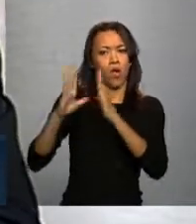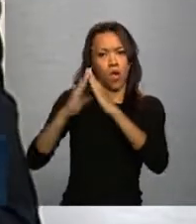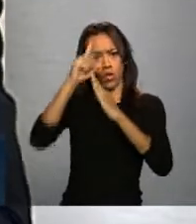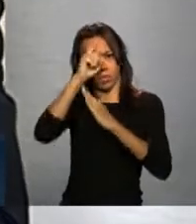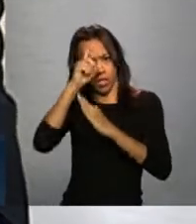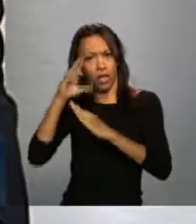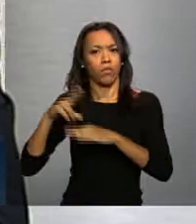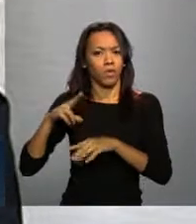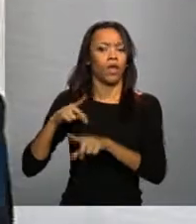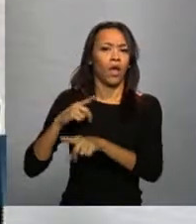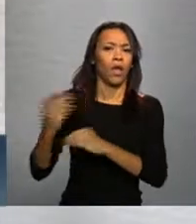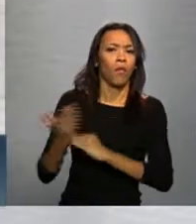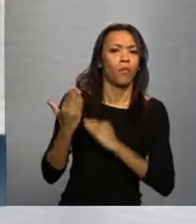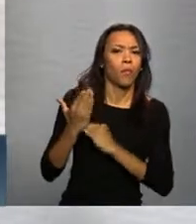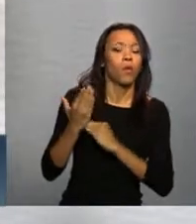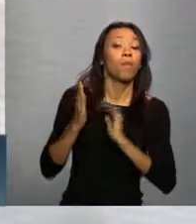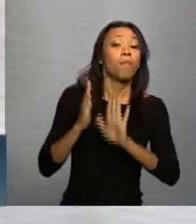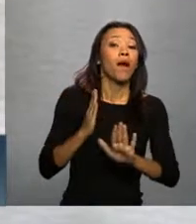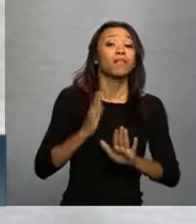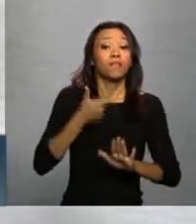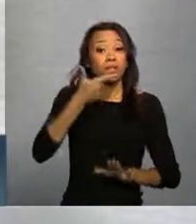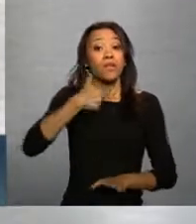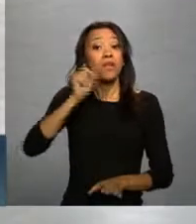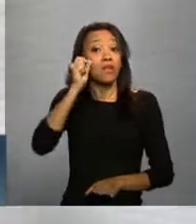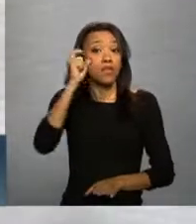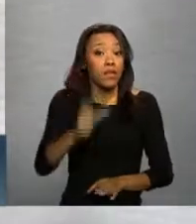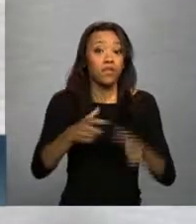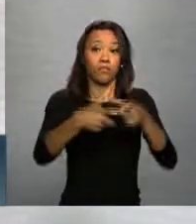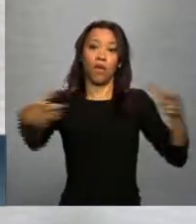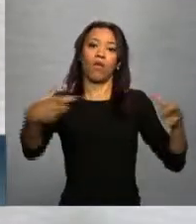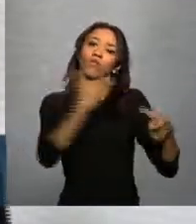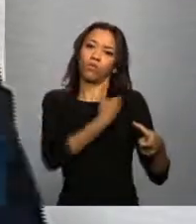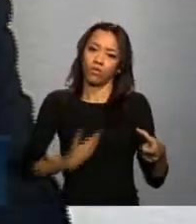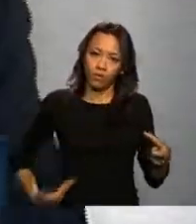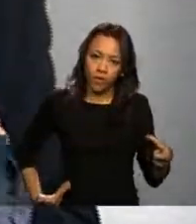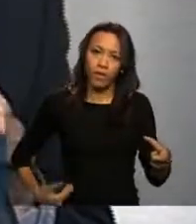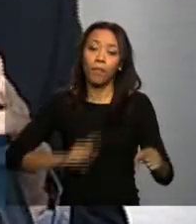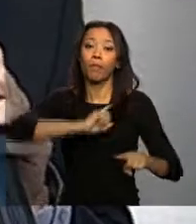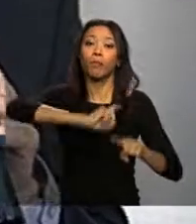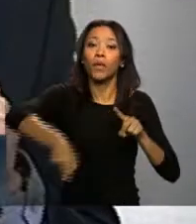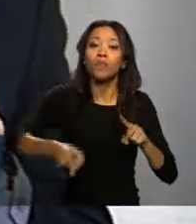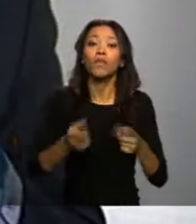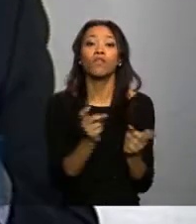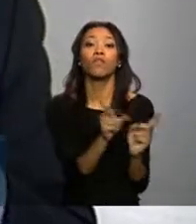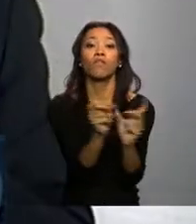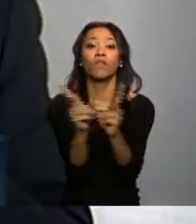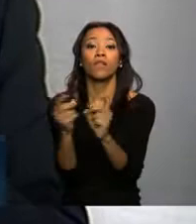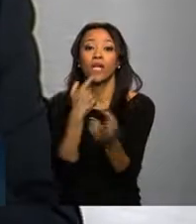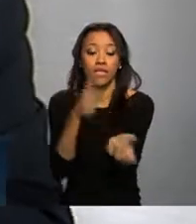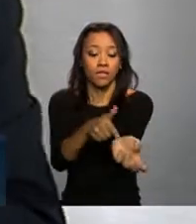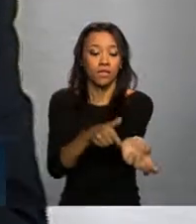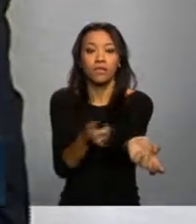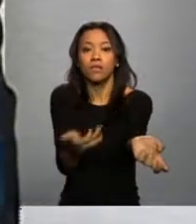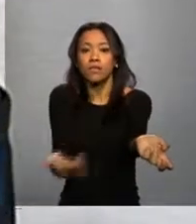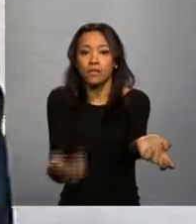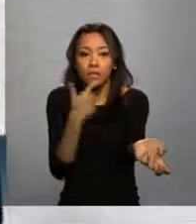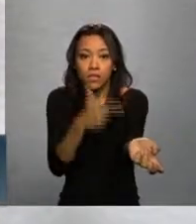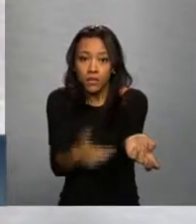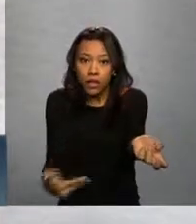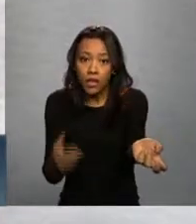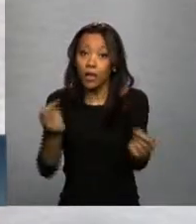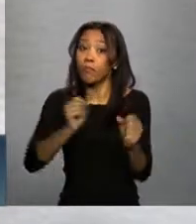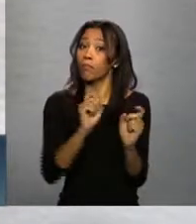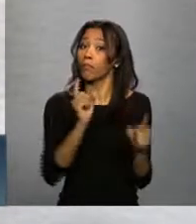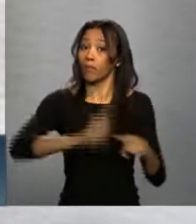a coordenação é pública, o interesse é público, o sangue é público, é proibido a comercialização, portanto, é o Estado